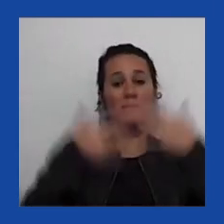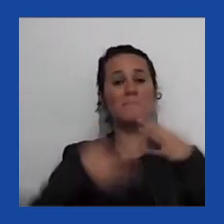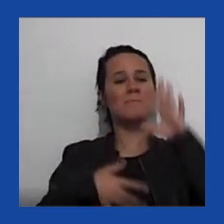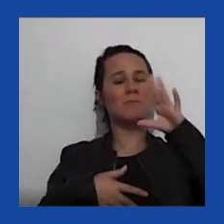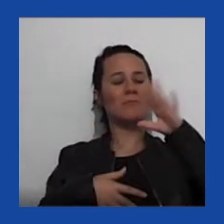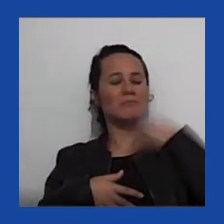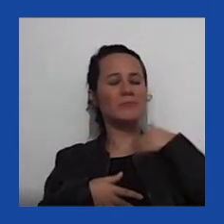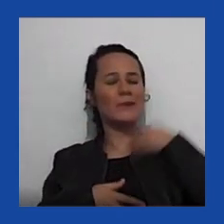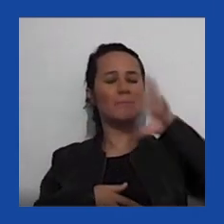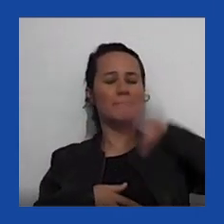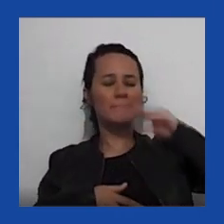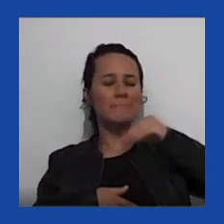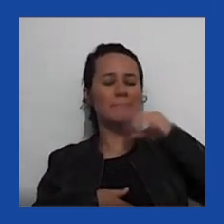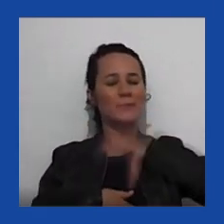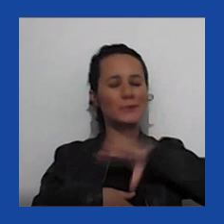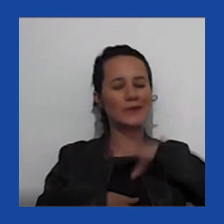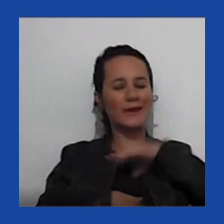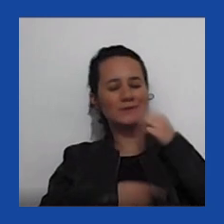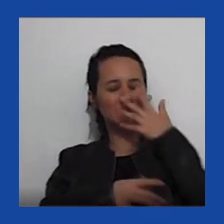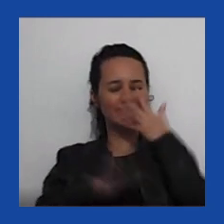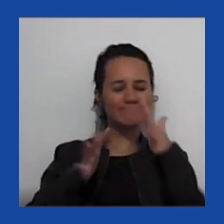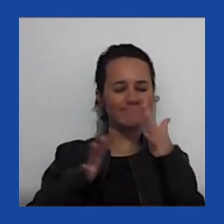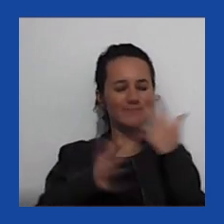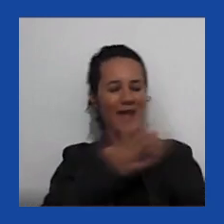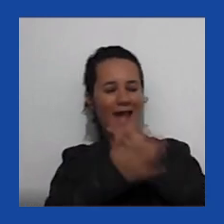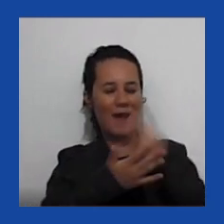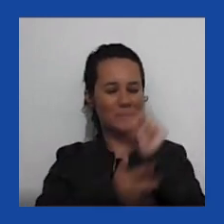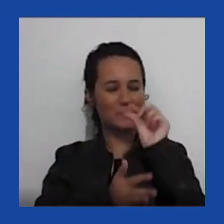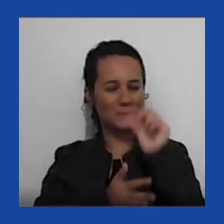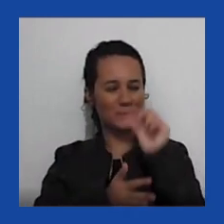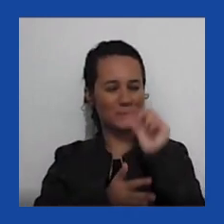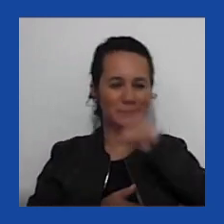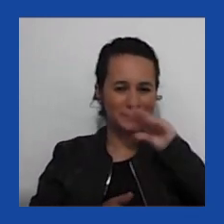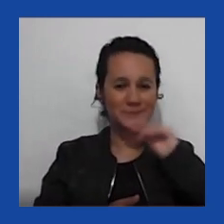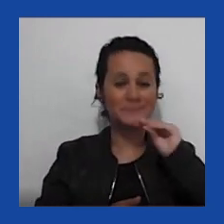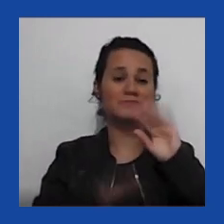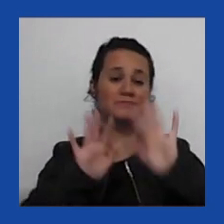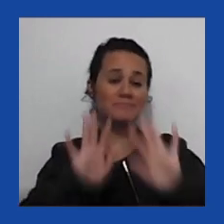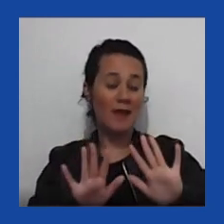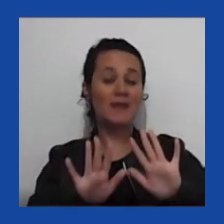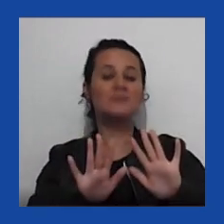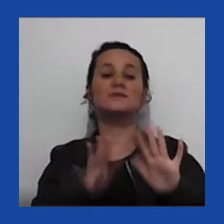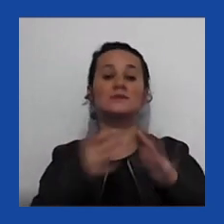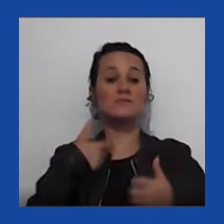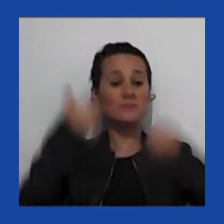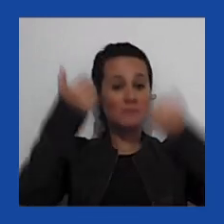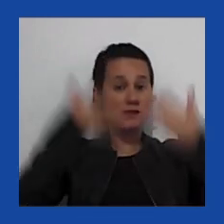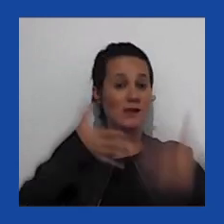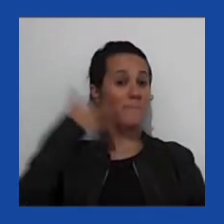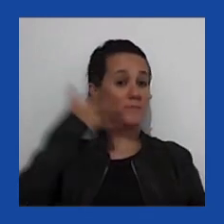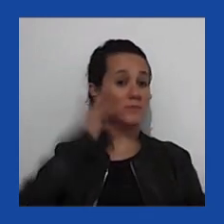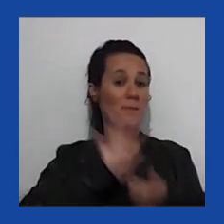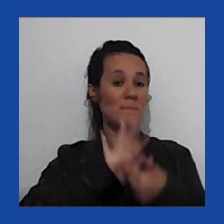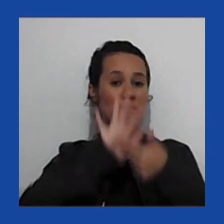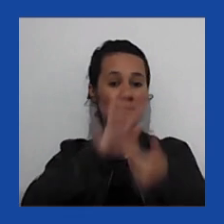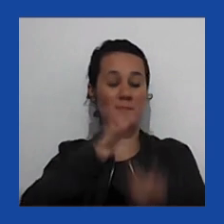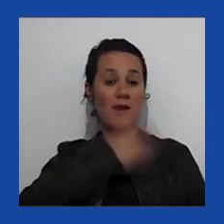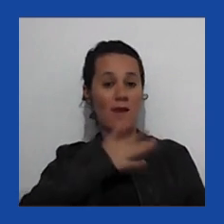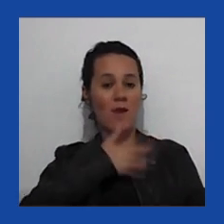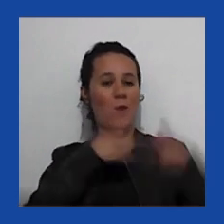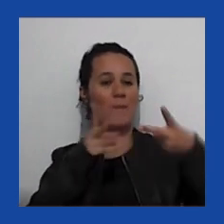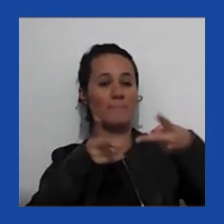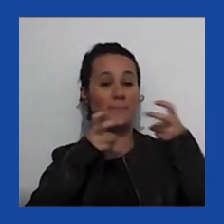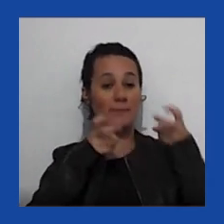cheio de eros. Outra coisa que eu gostaria de dizer é que essa apresentação, em minha perspectiva